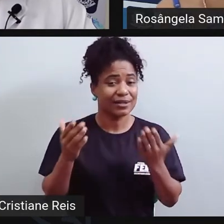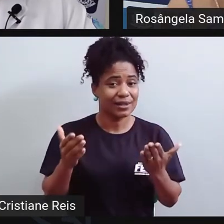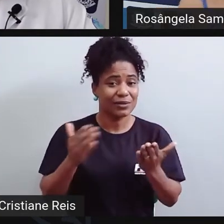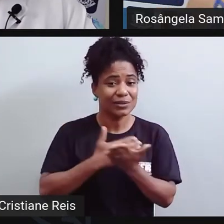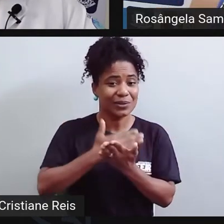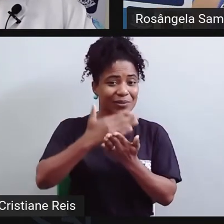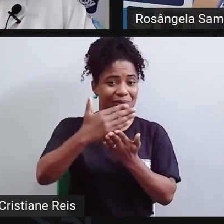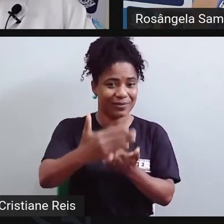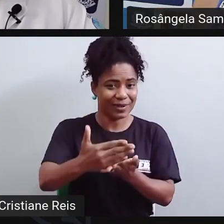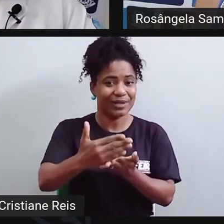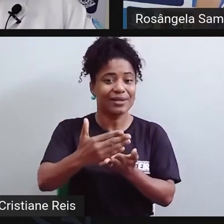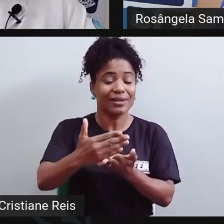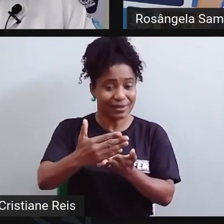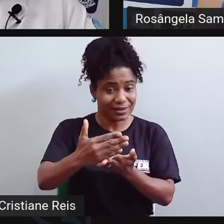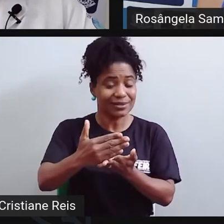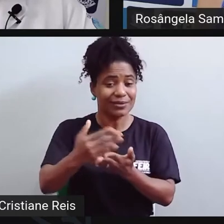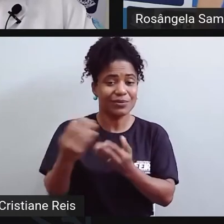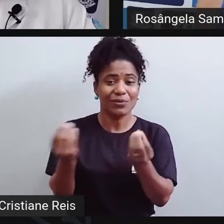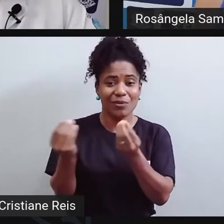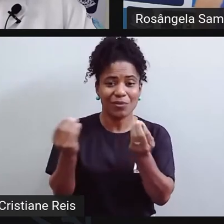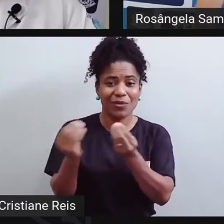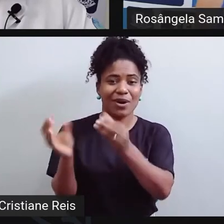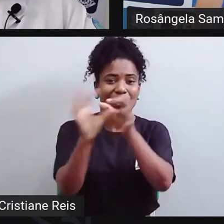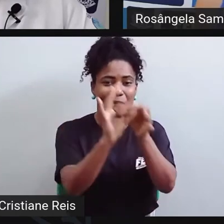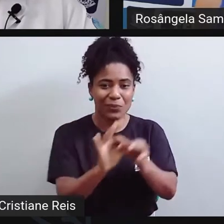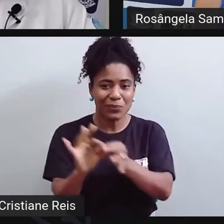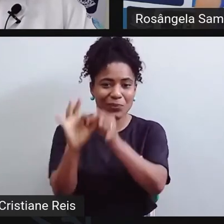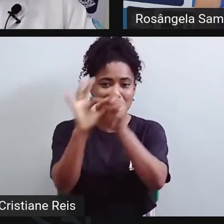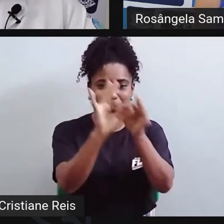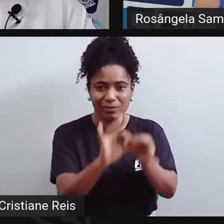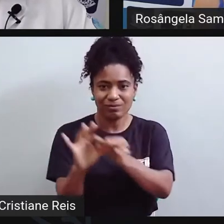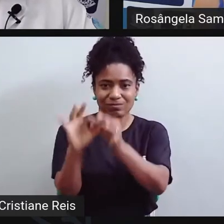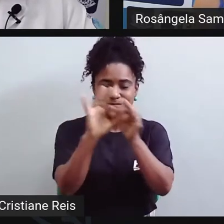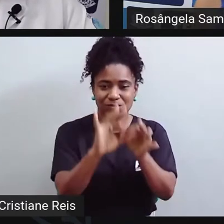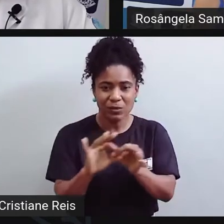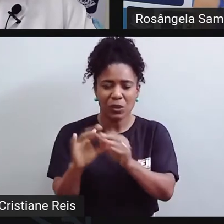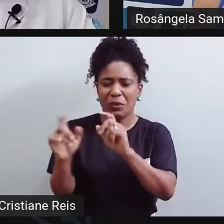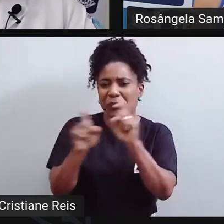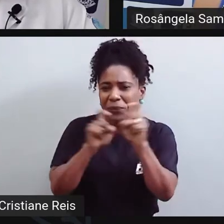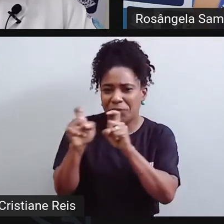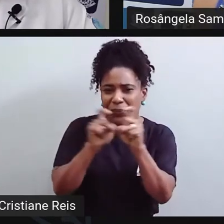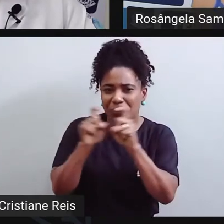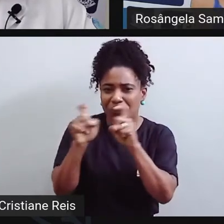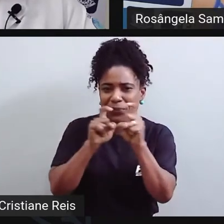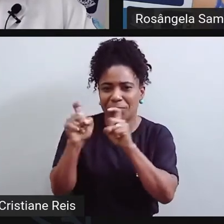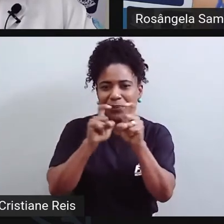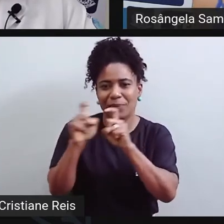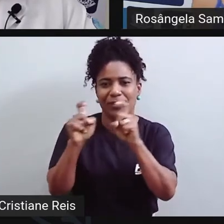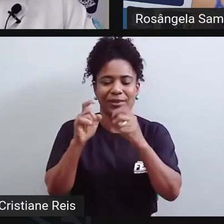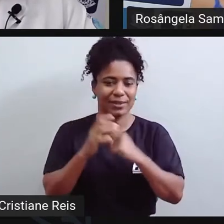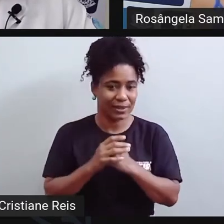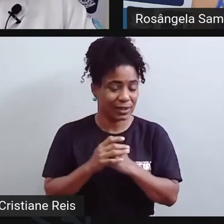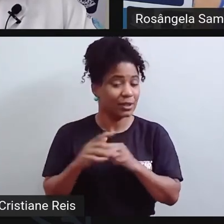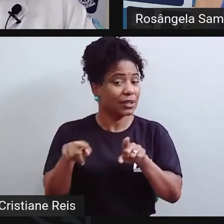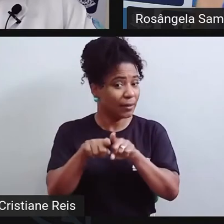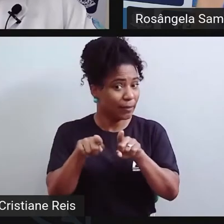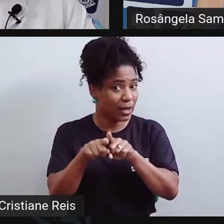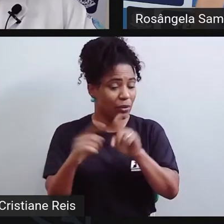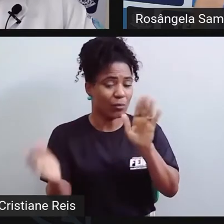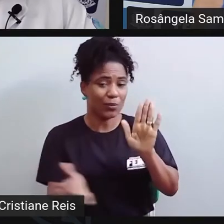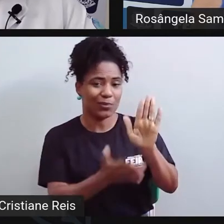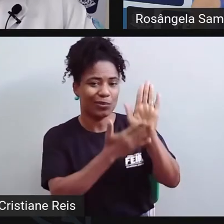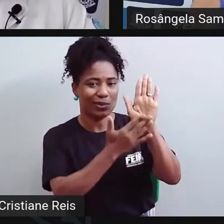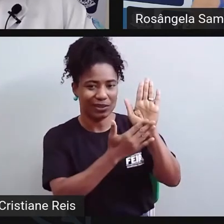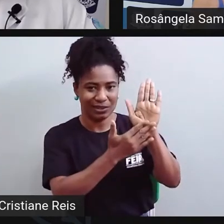unir e a criar também um elo com as questões políticas que vão dar